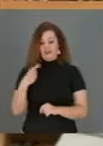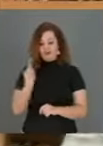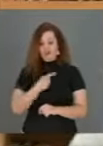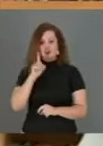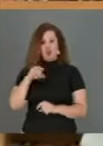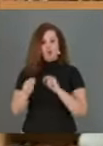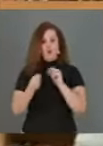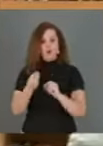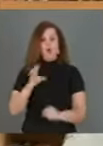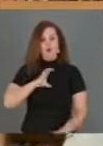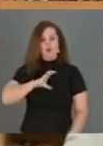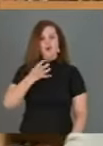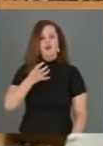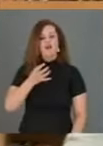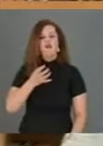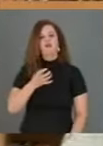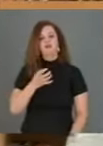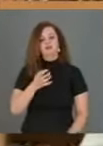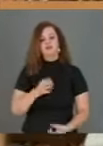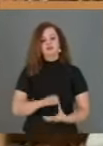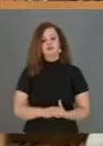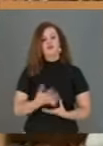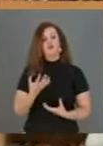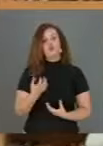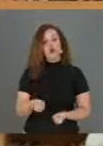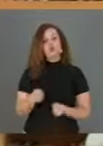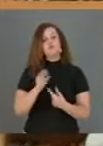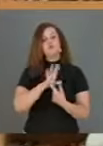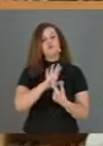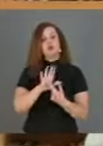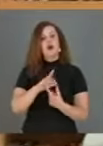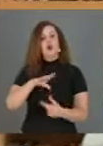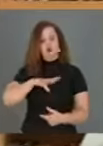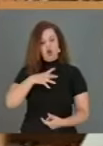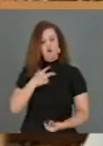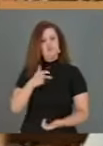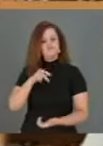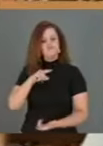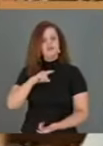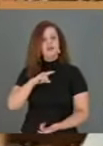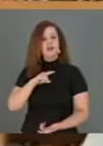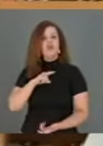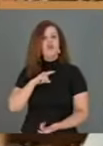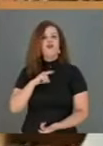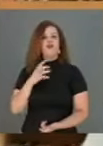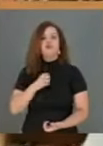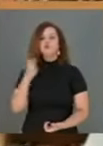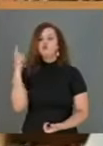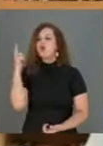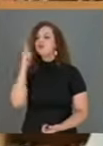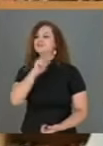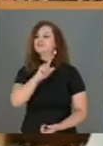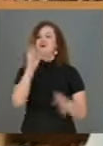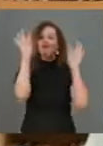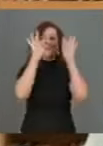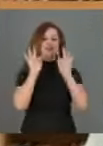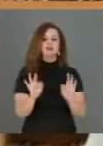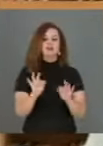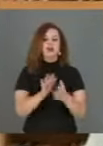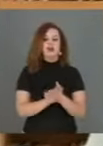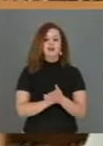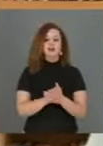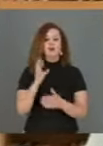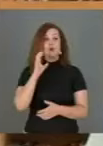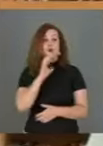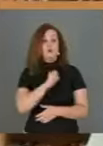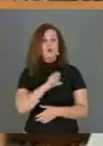coragem. E vamos demonstrar que com coragem vamos conquistar a felicidade. O amor